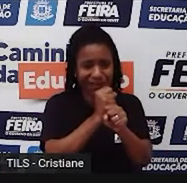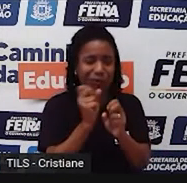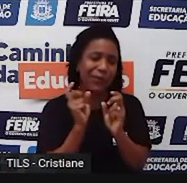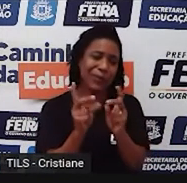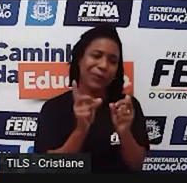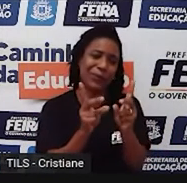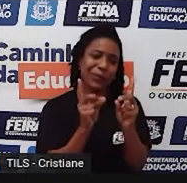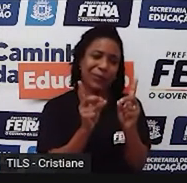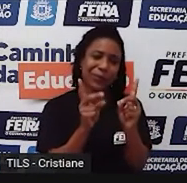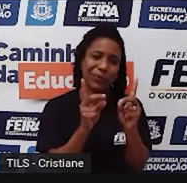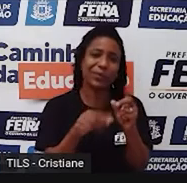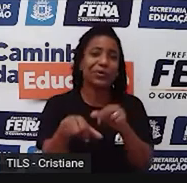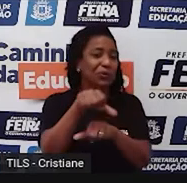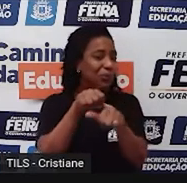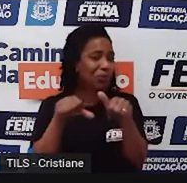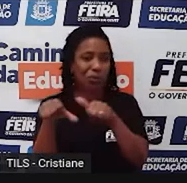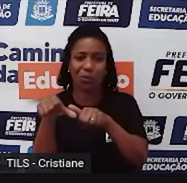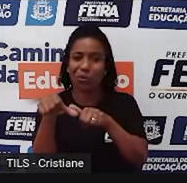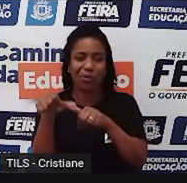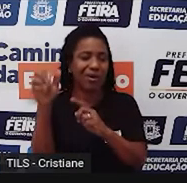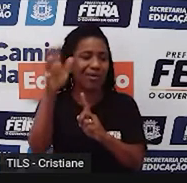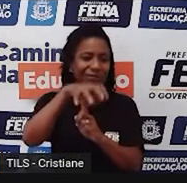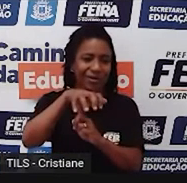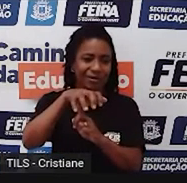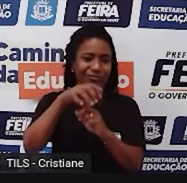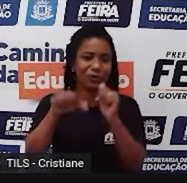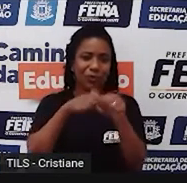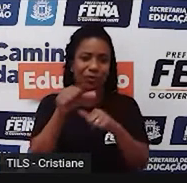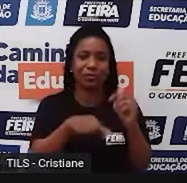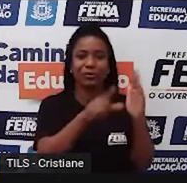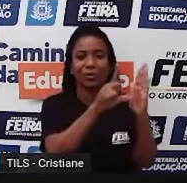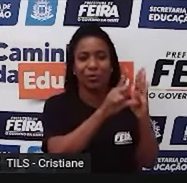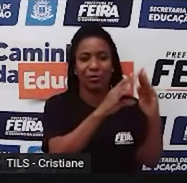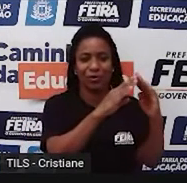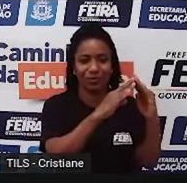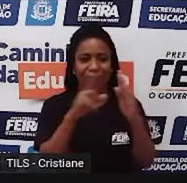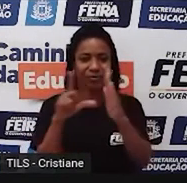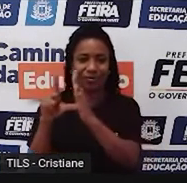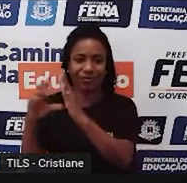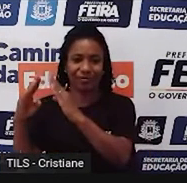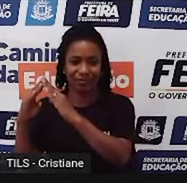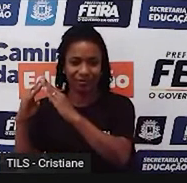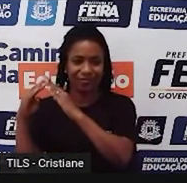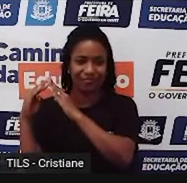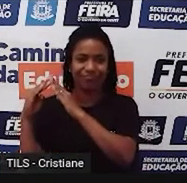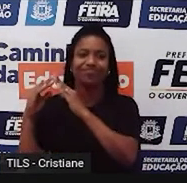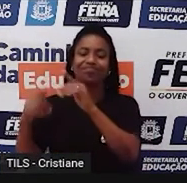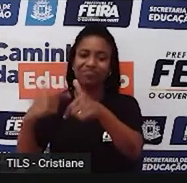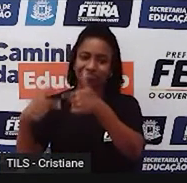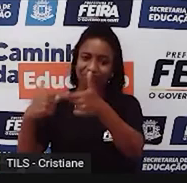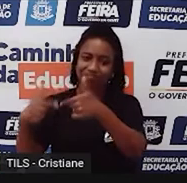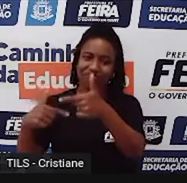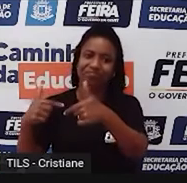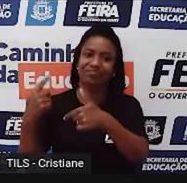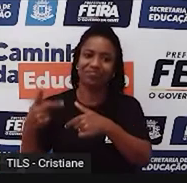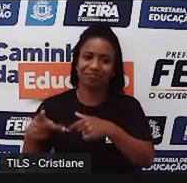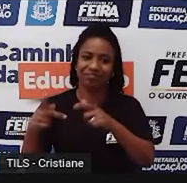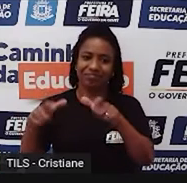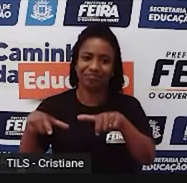mas que agora, né, a gente está vendo aí que é tudo ligado mesmo ao comércio e serviços aí dessa região.